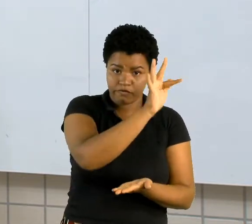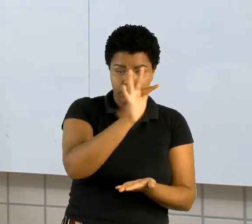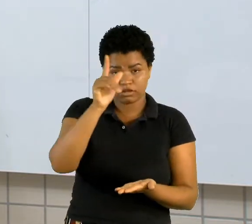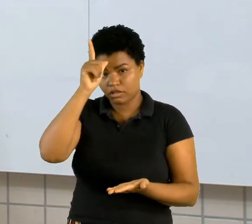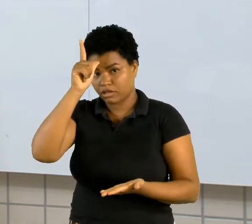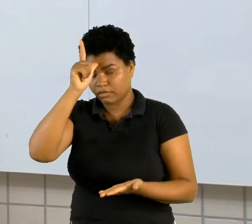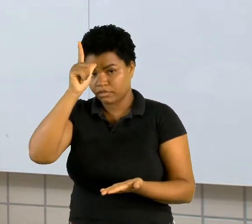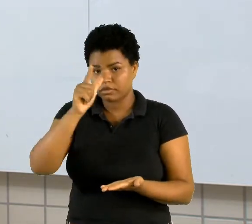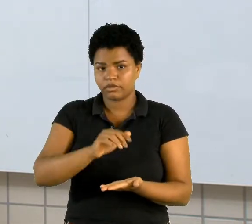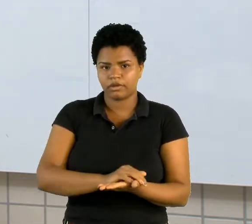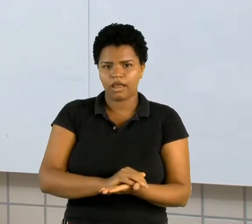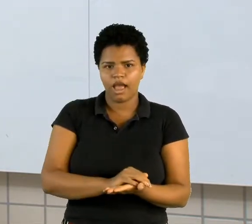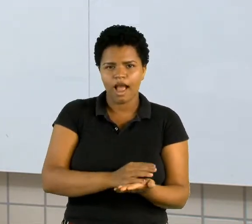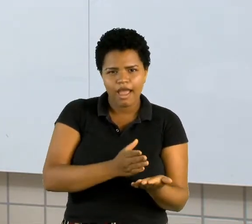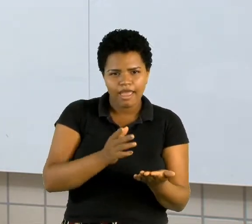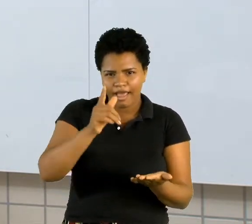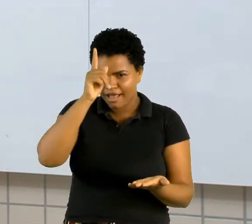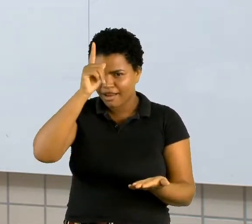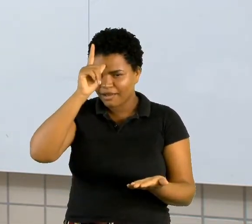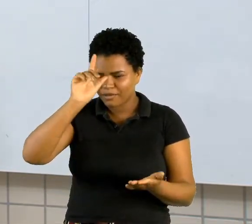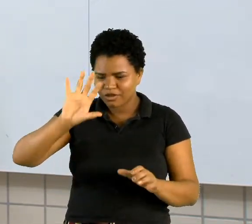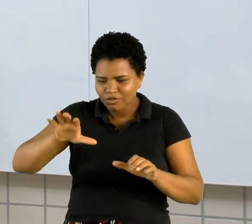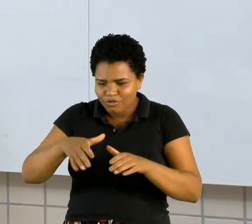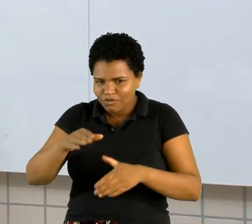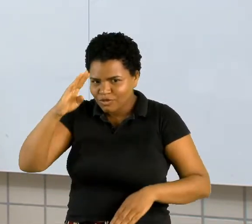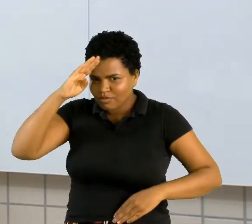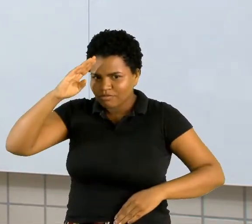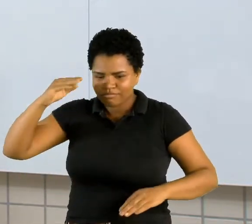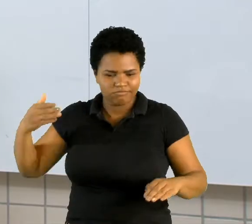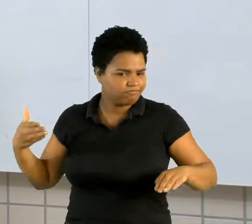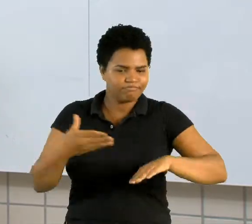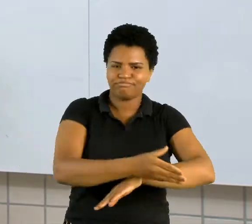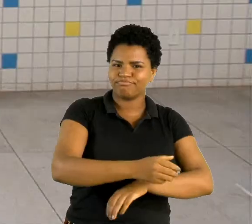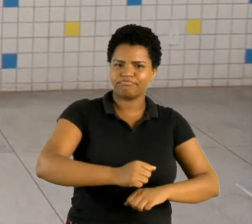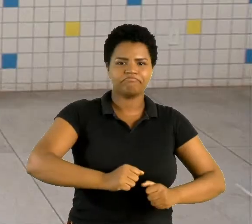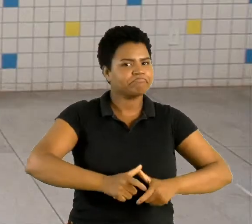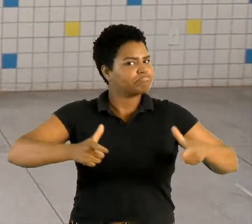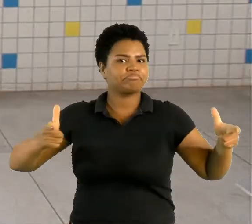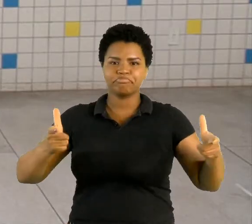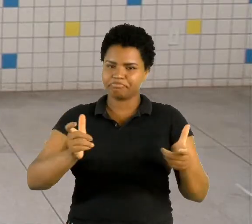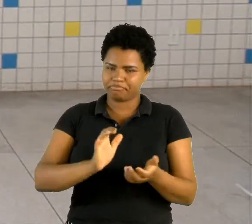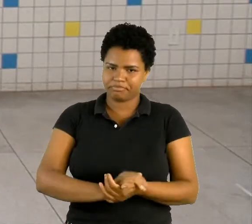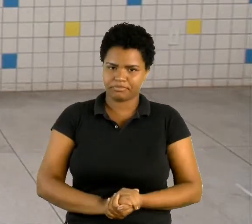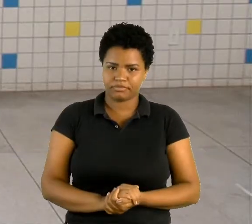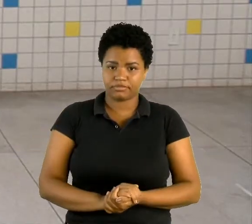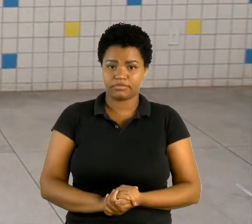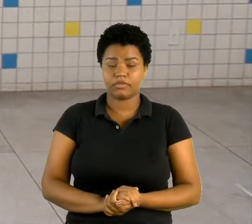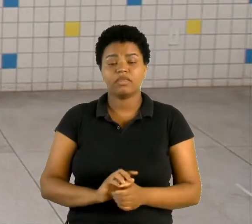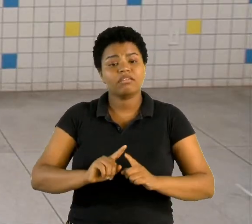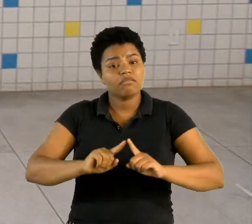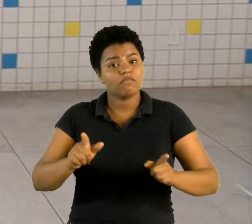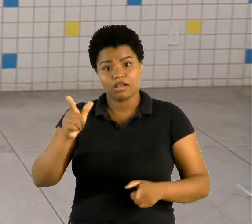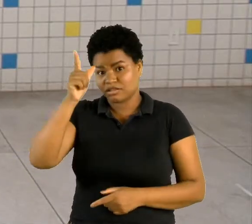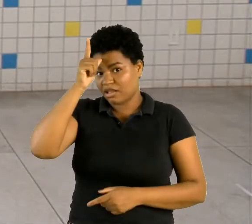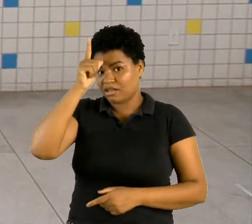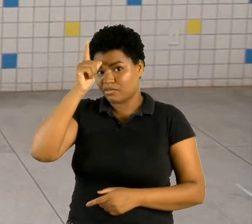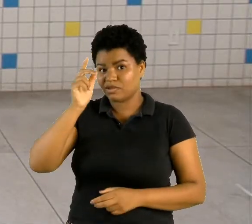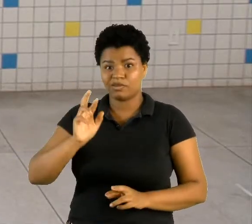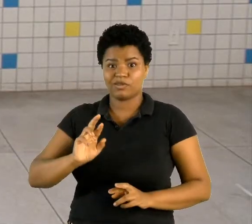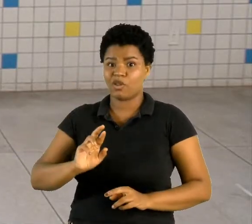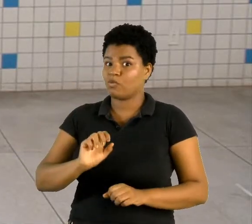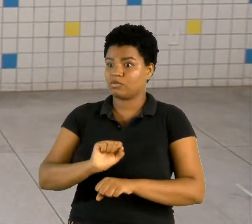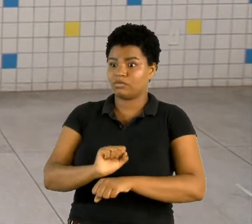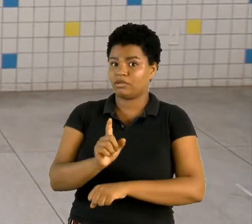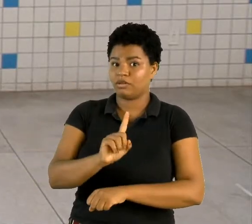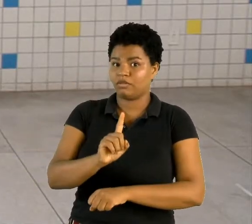A Alemanha apenas colocou o exército e expandiu. Porém, a Alemanha não contava que a França também